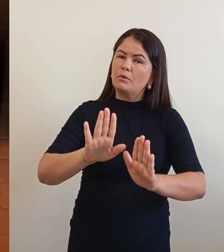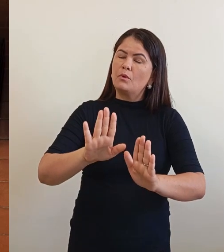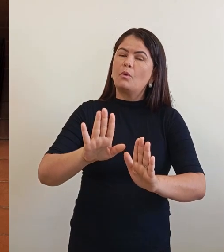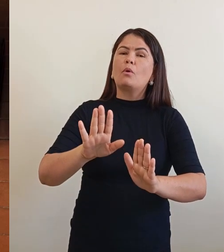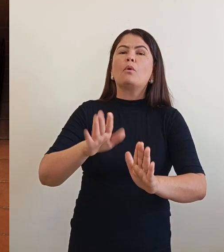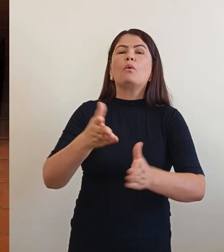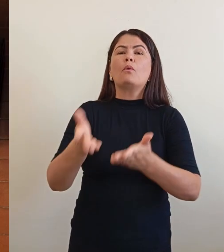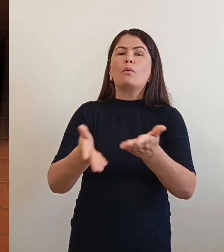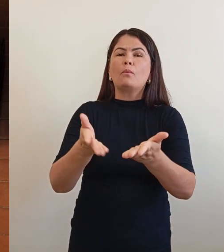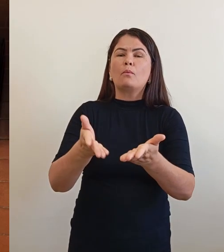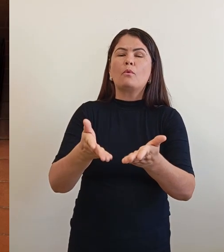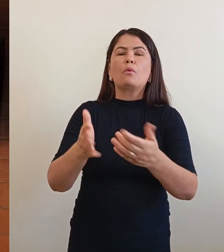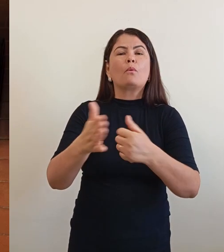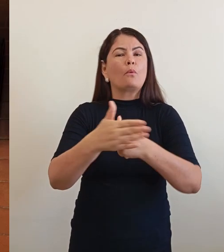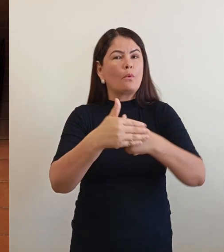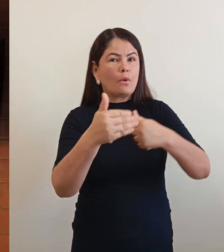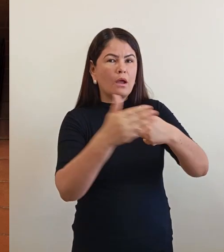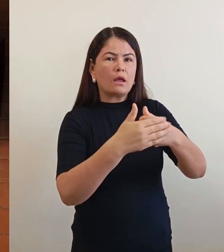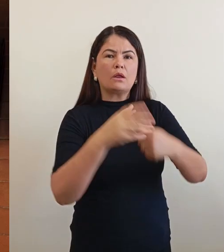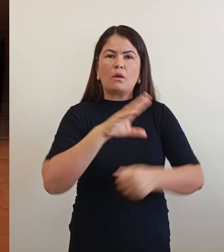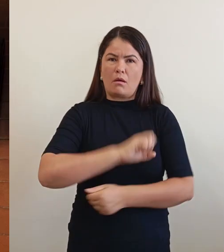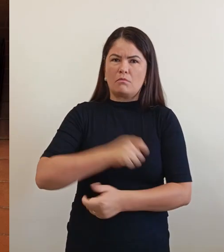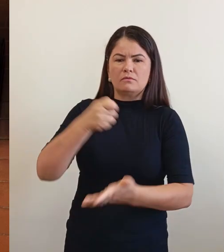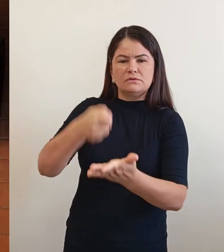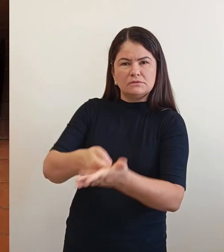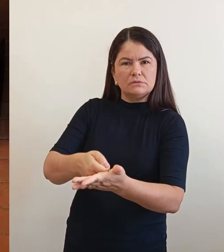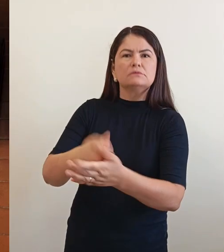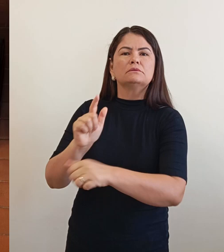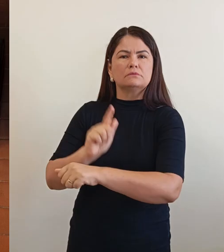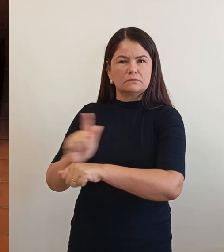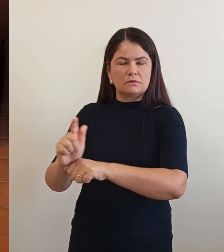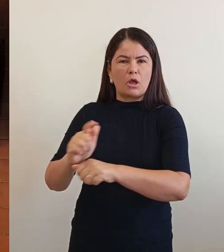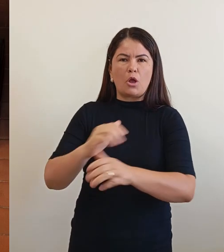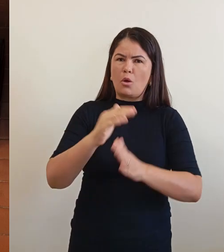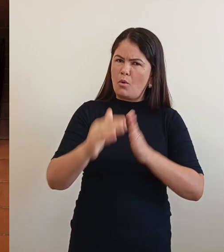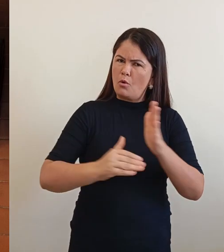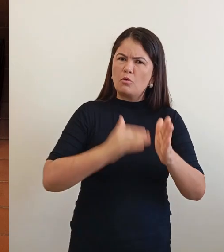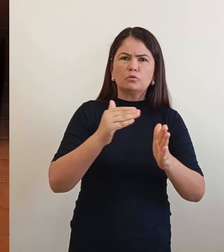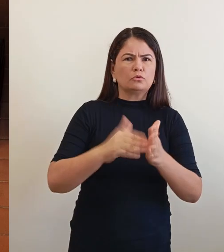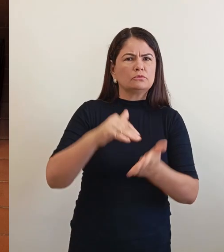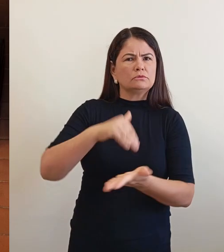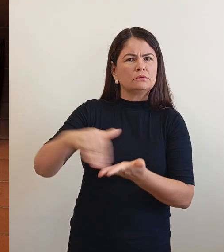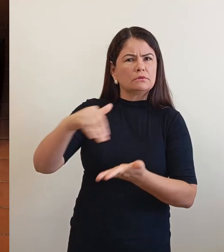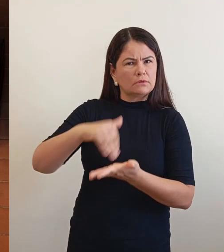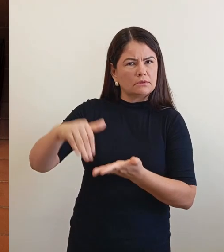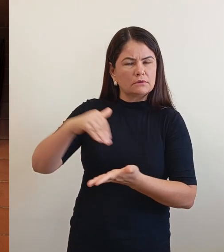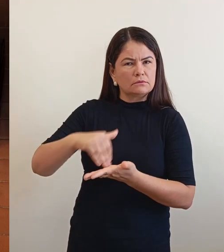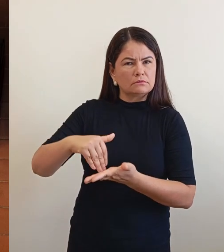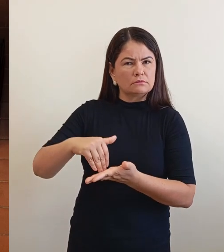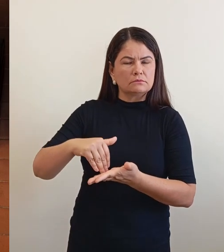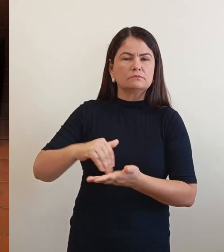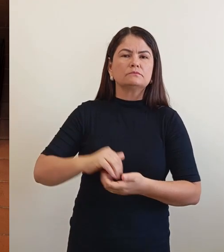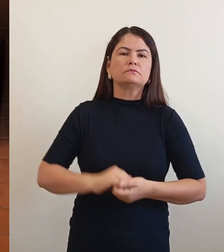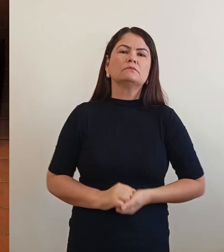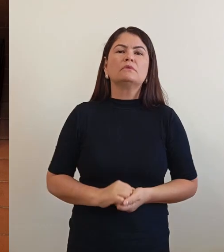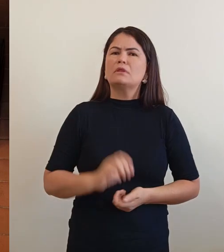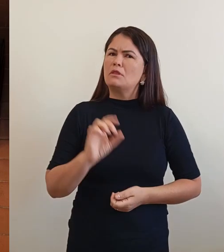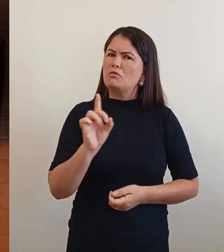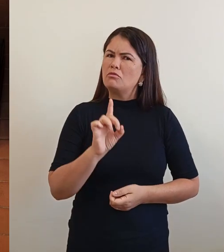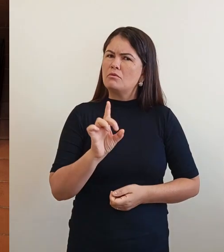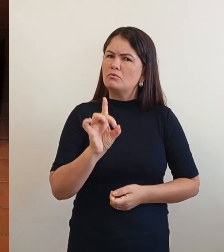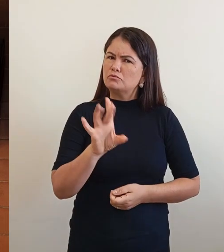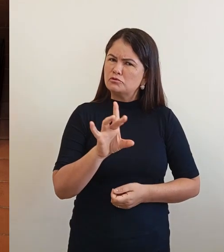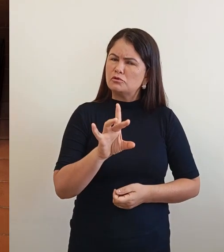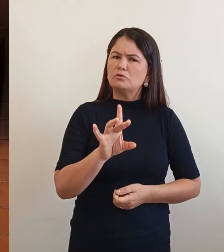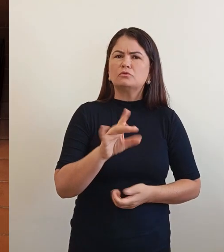na nossa gestão. Que todos os secretariados, não só na Secretaria de Igualdade,